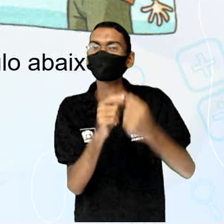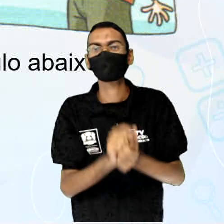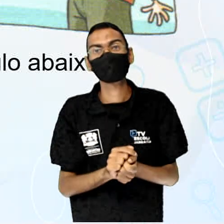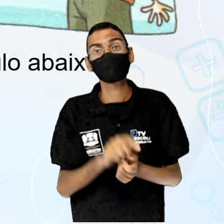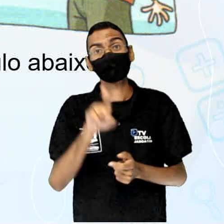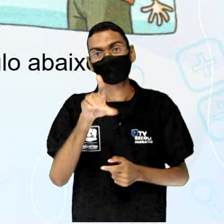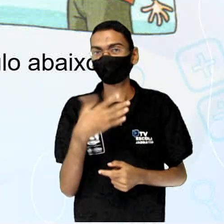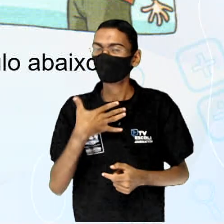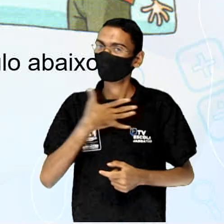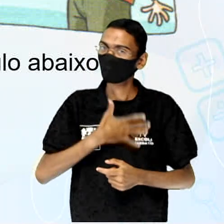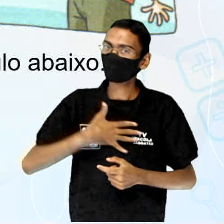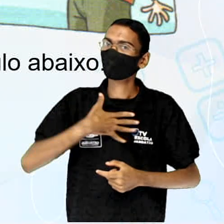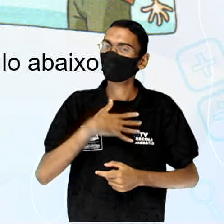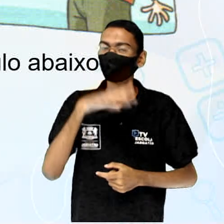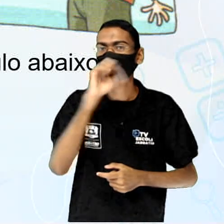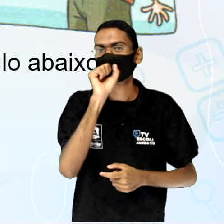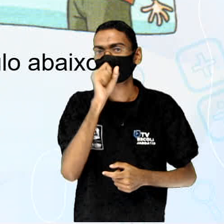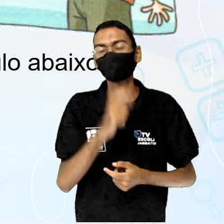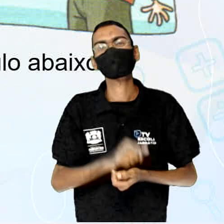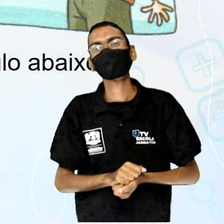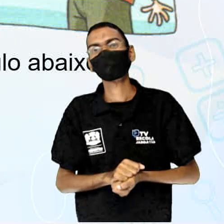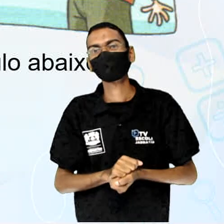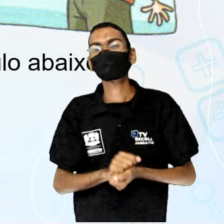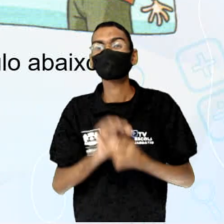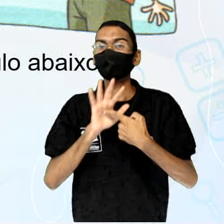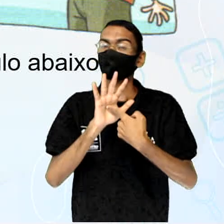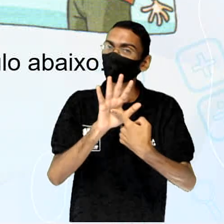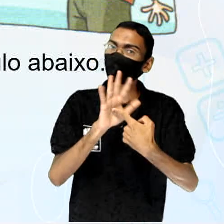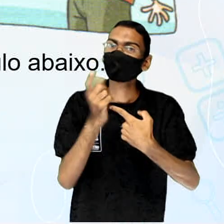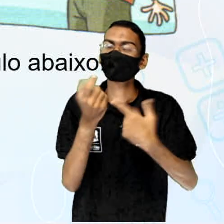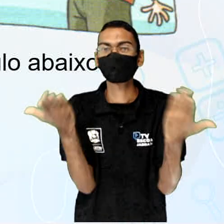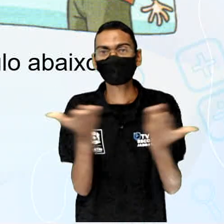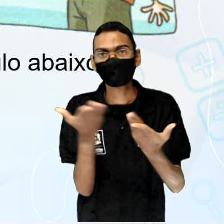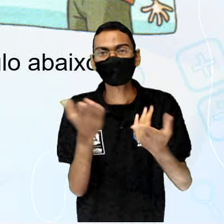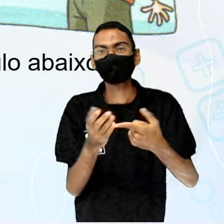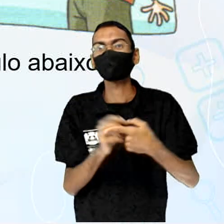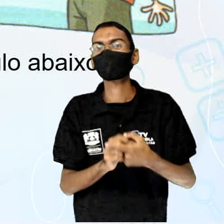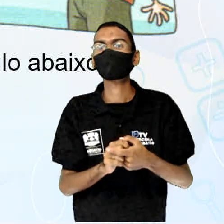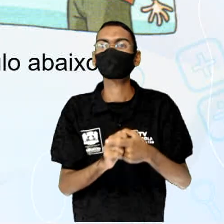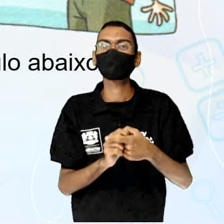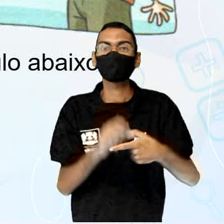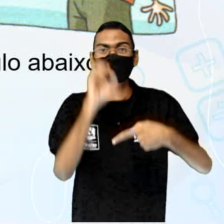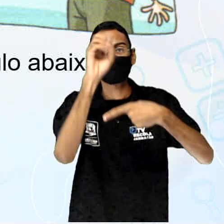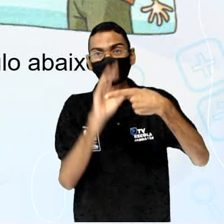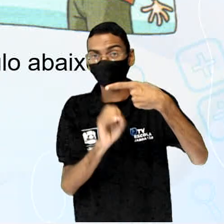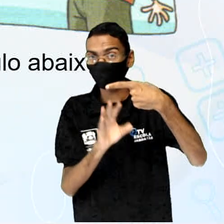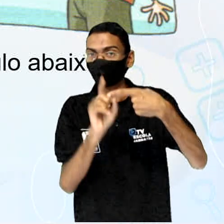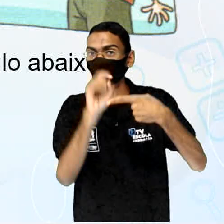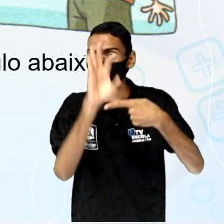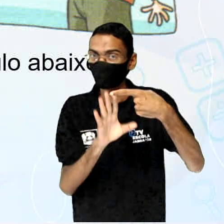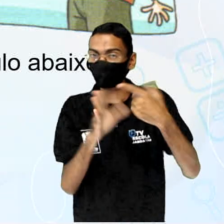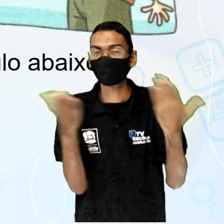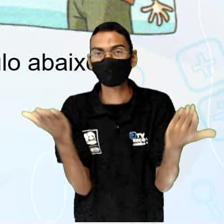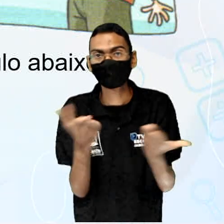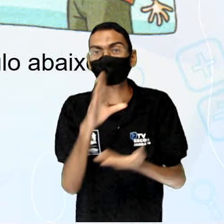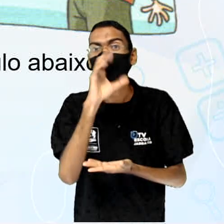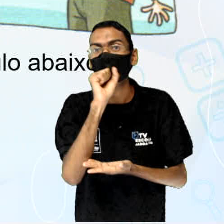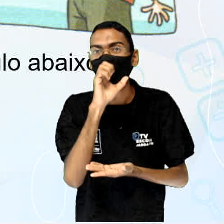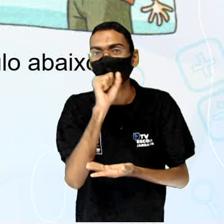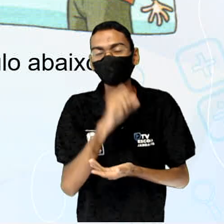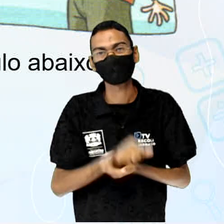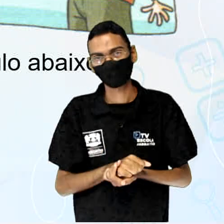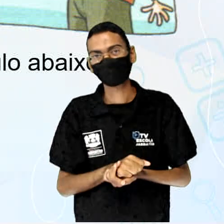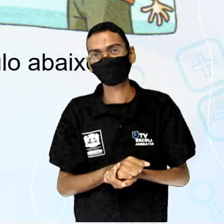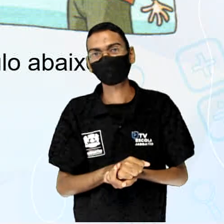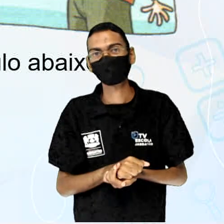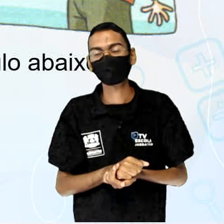Represente a fração falada por Batista no círculo abaixo. Bom, Batista falou a fração um